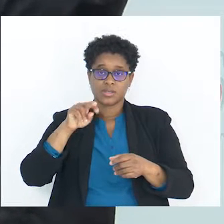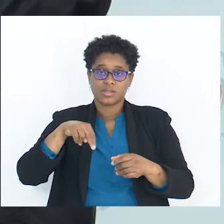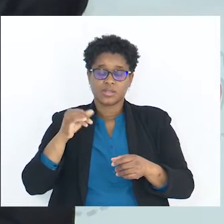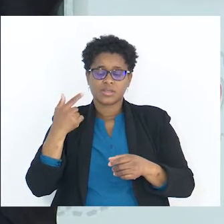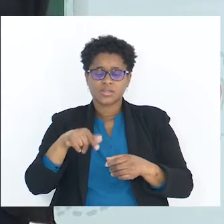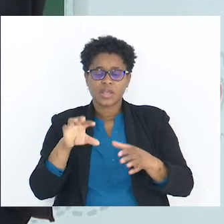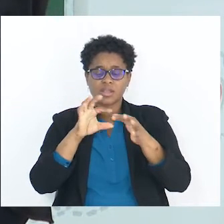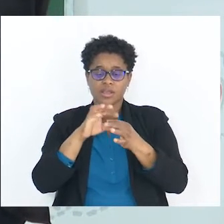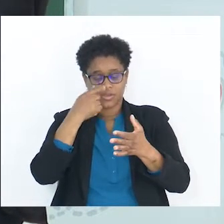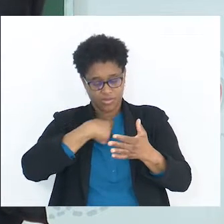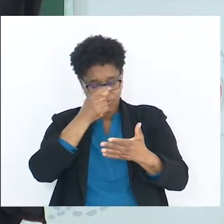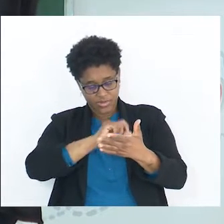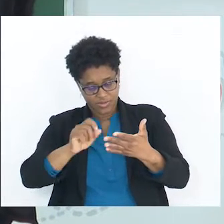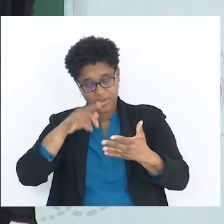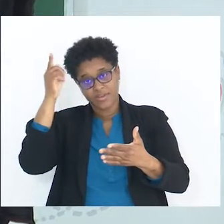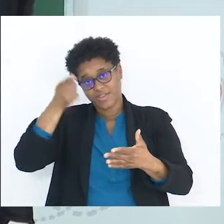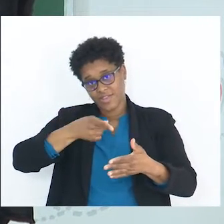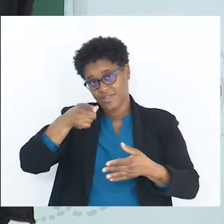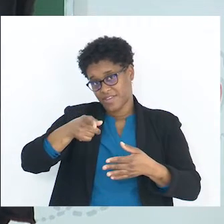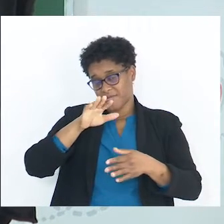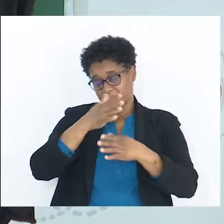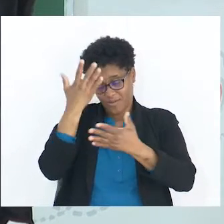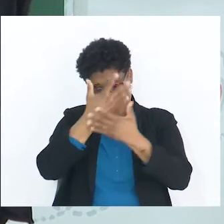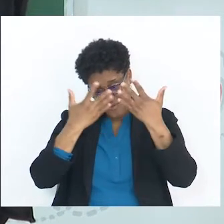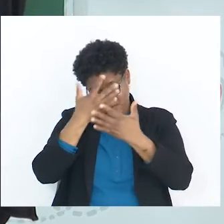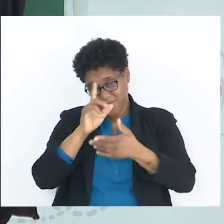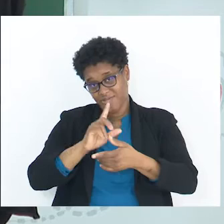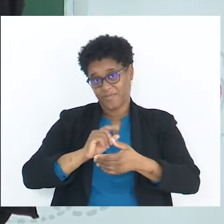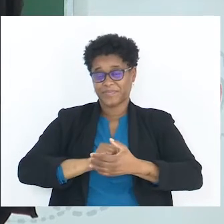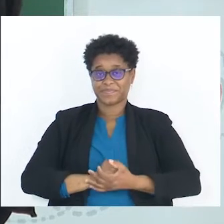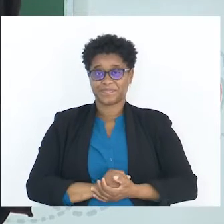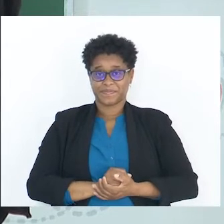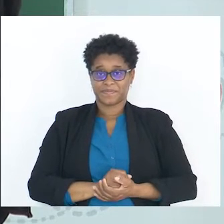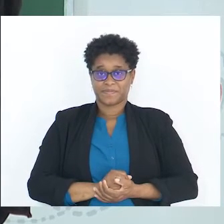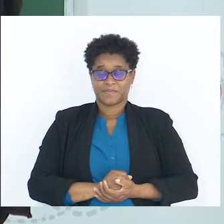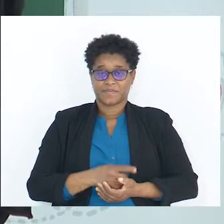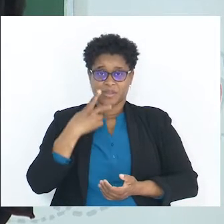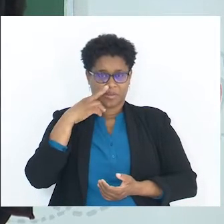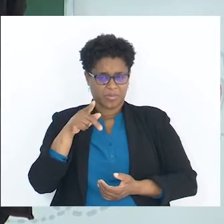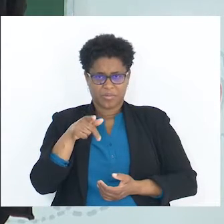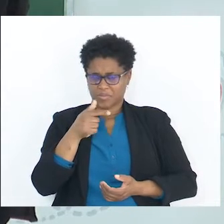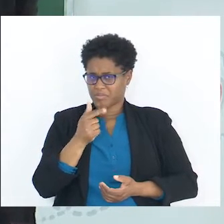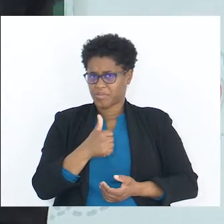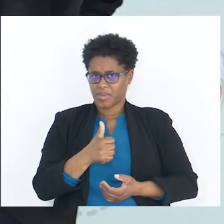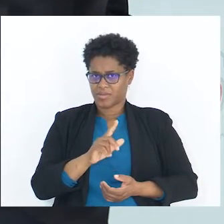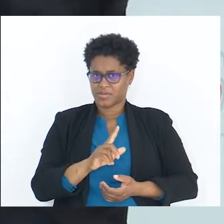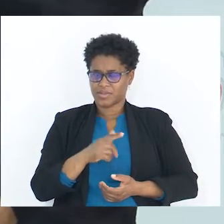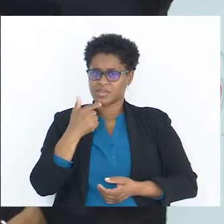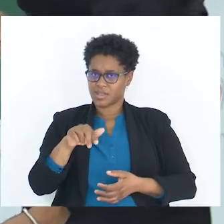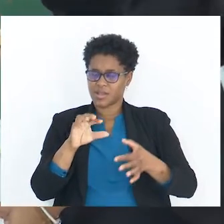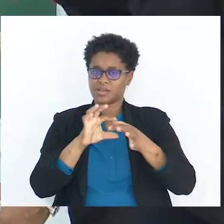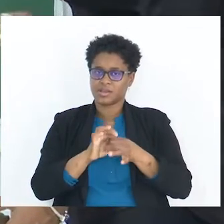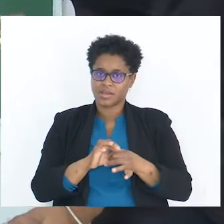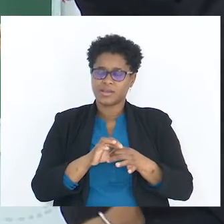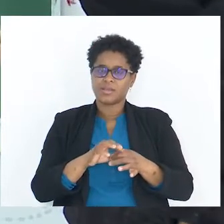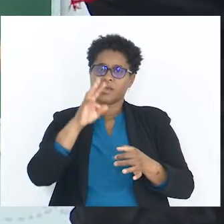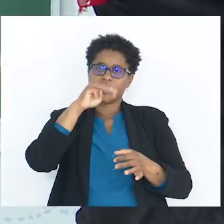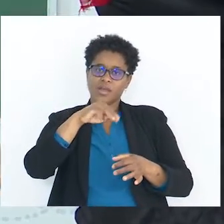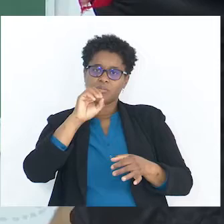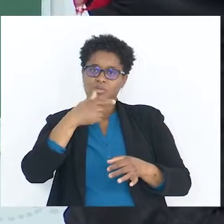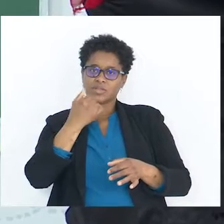associada